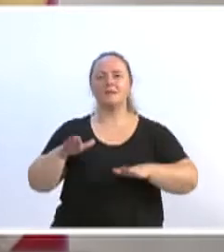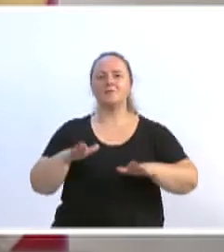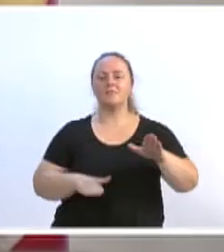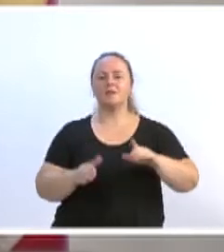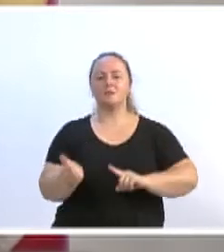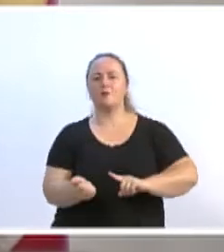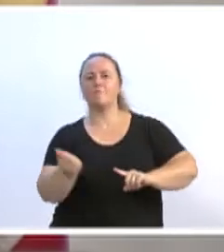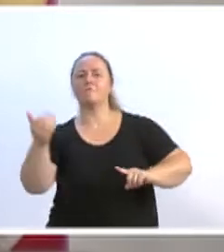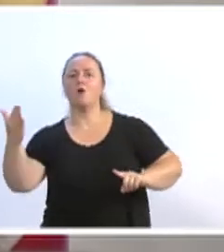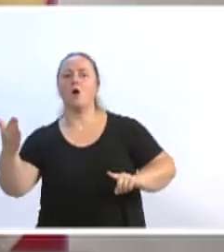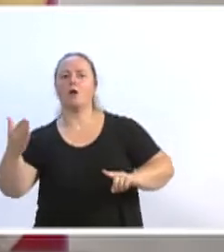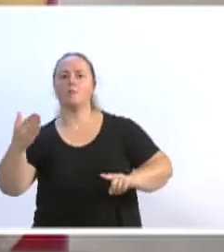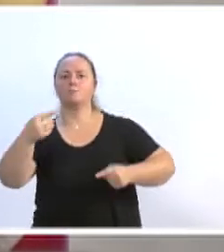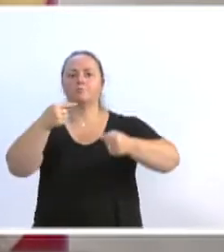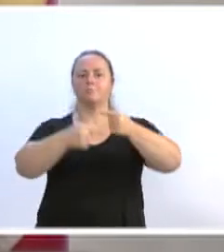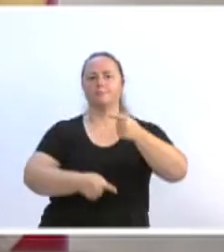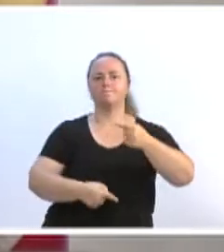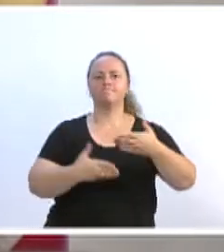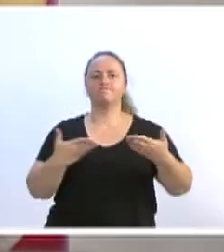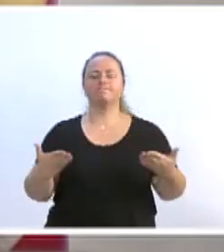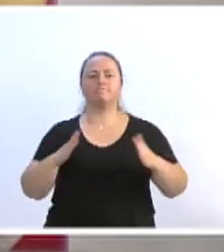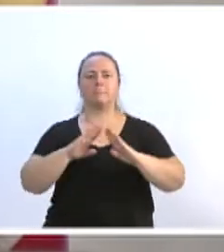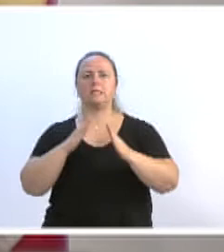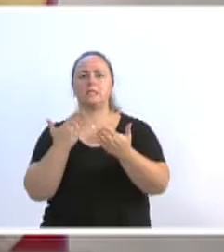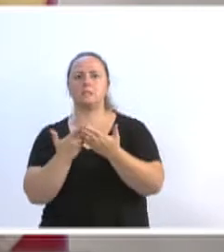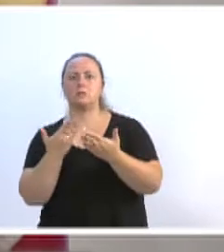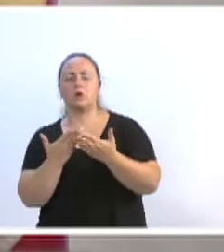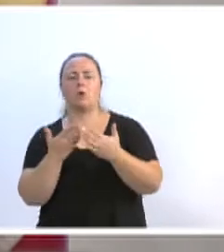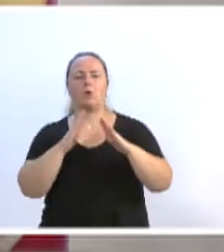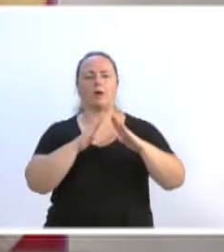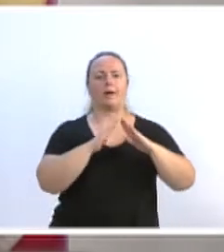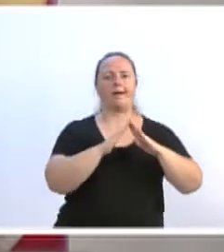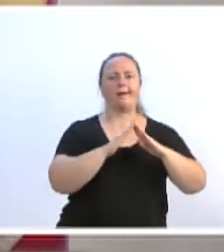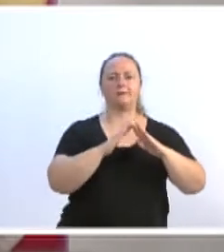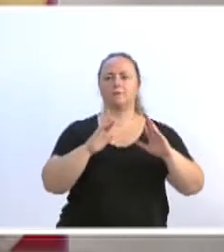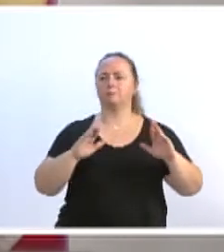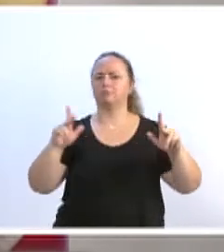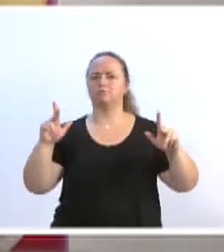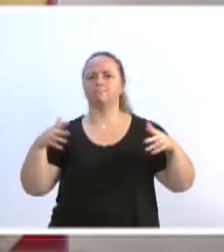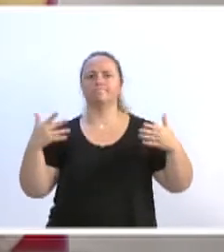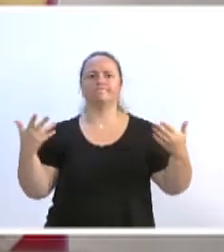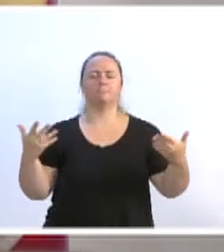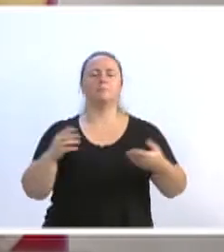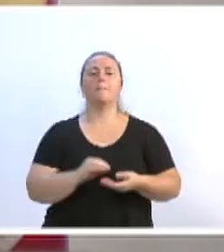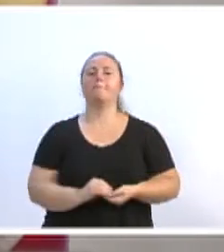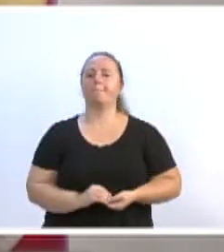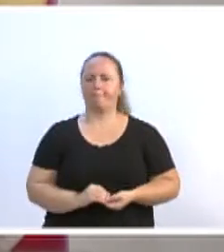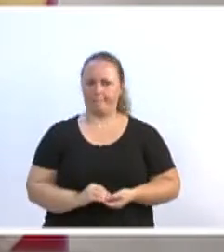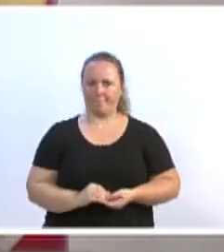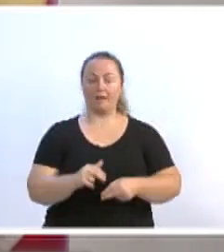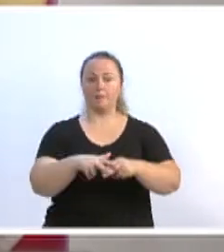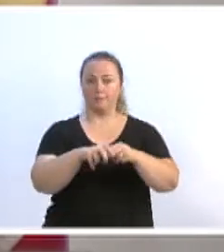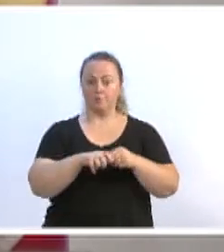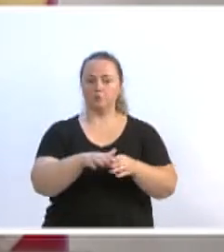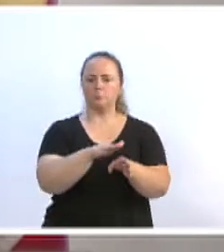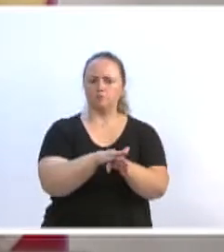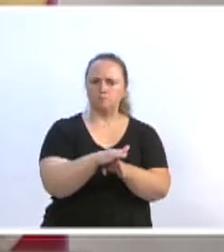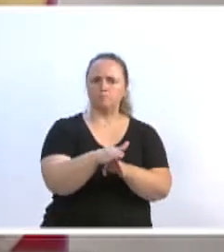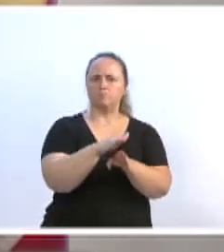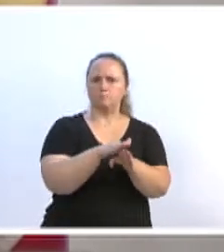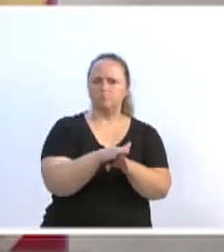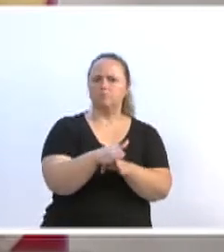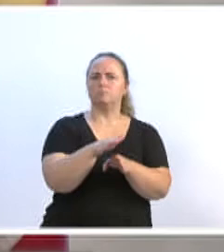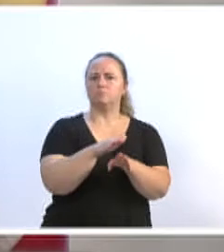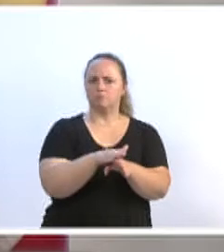princípios, são contrariados lá na escola. Instruiu, inclusive, alguns pais, e aqui nós vamos ser multiplicadores dessa ideia,